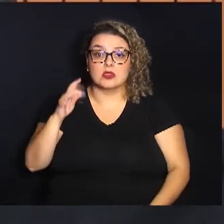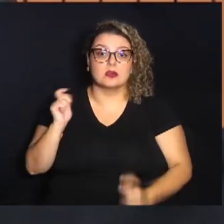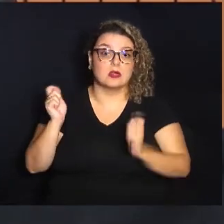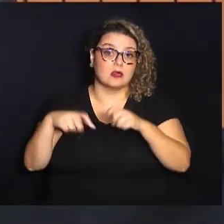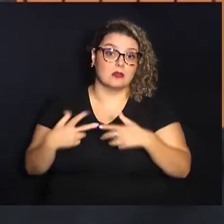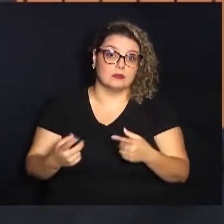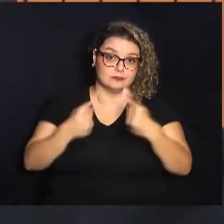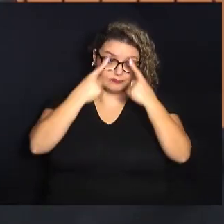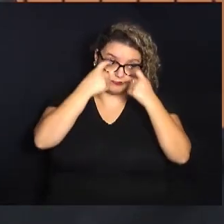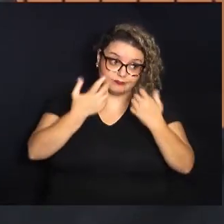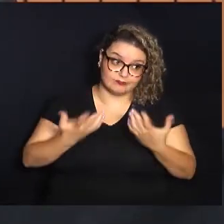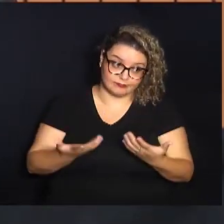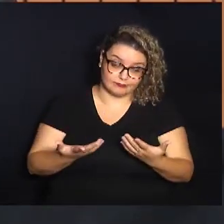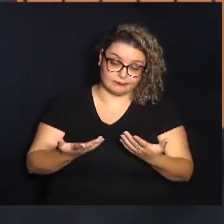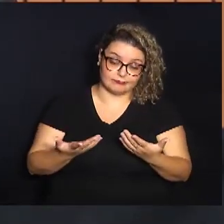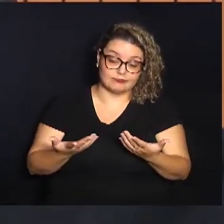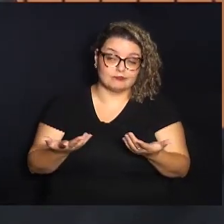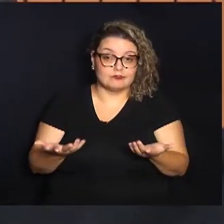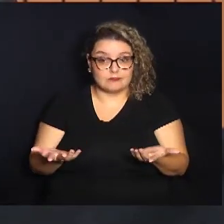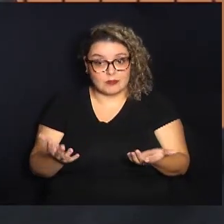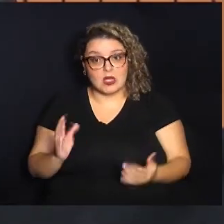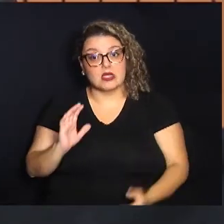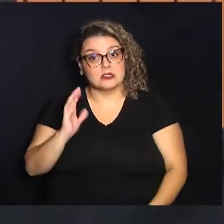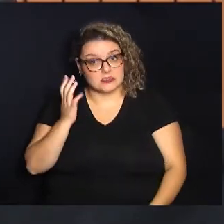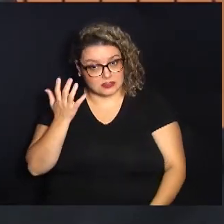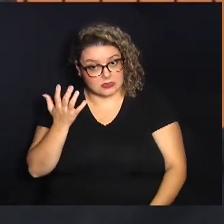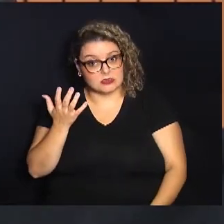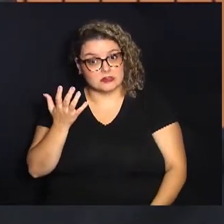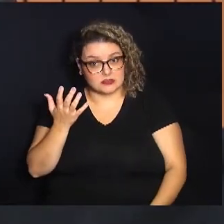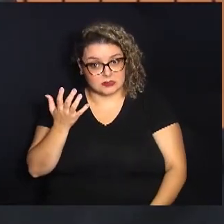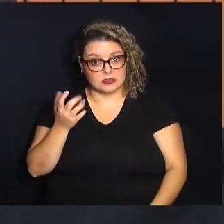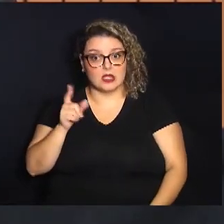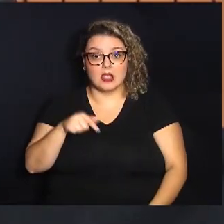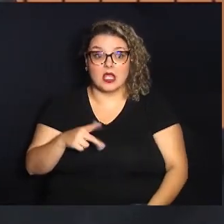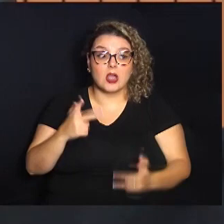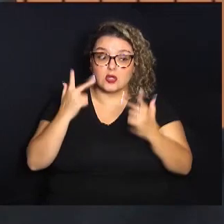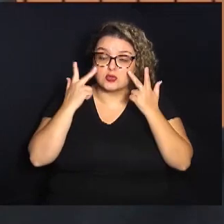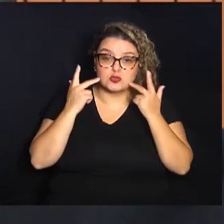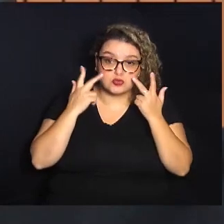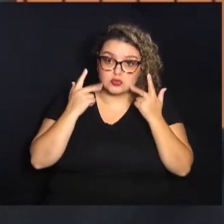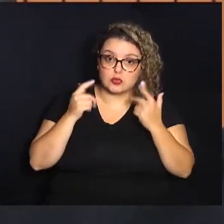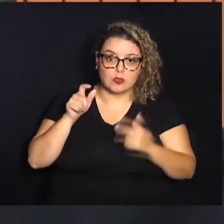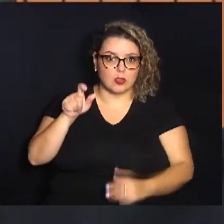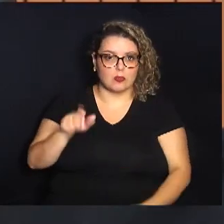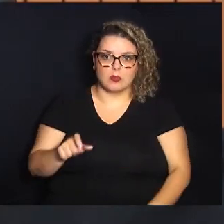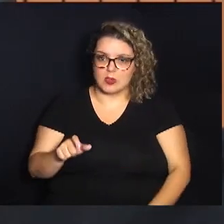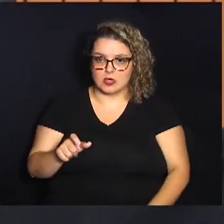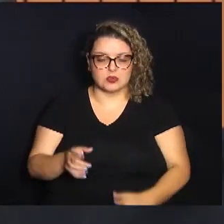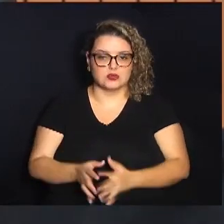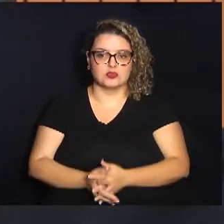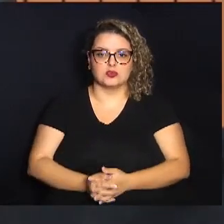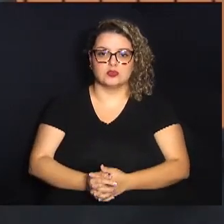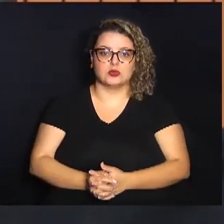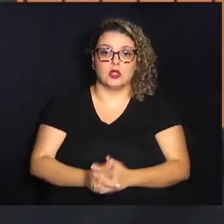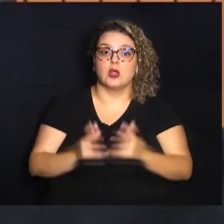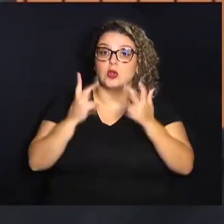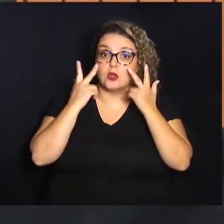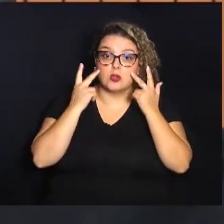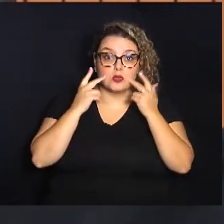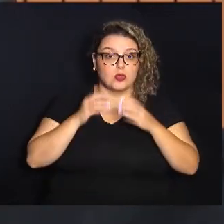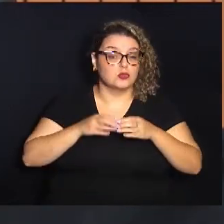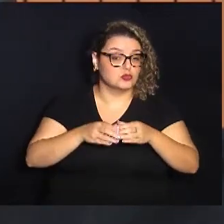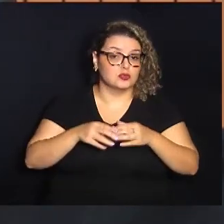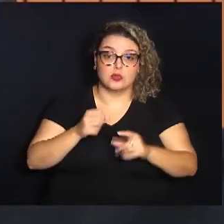cometer violência mas acontece é muito comum uma pessoa totalmente normal em seu convívio